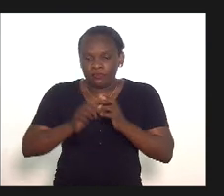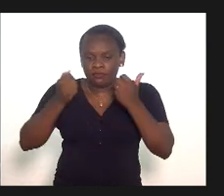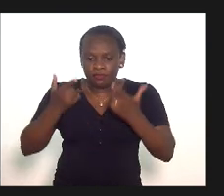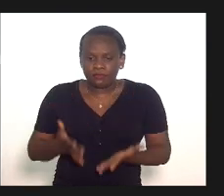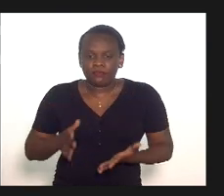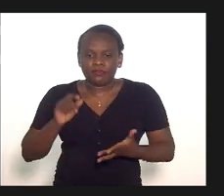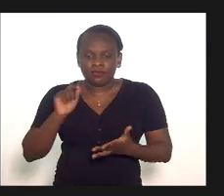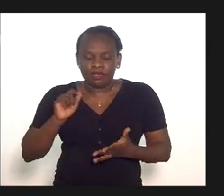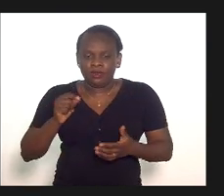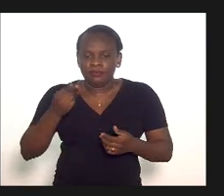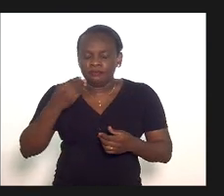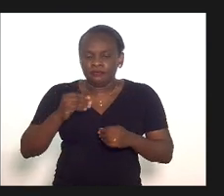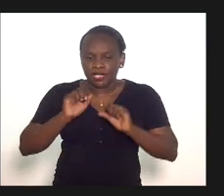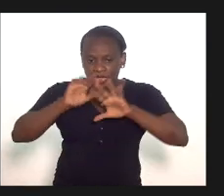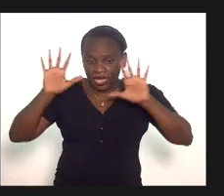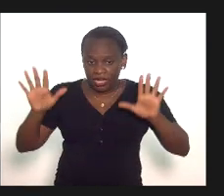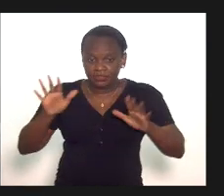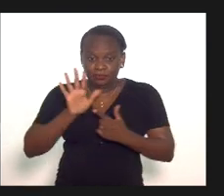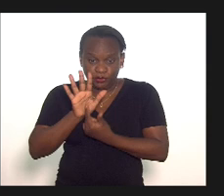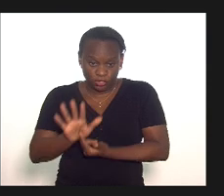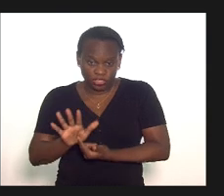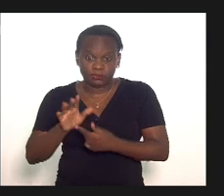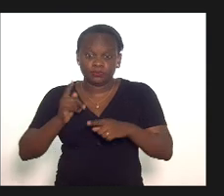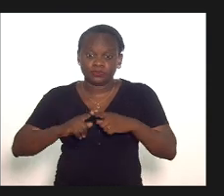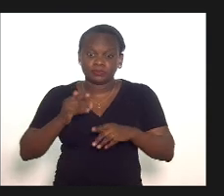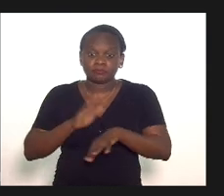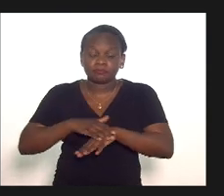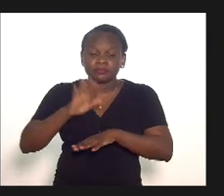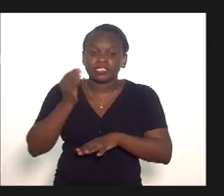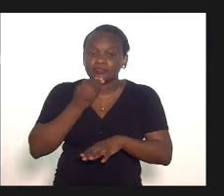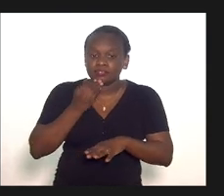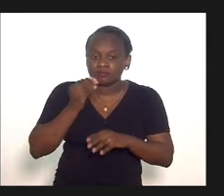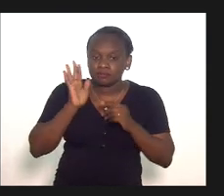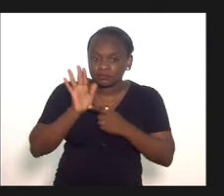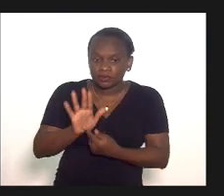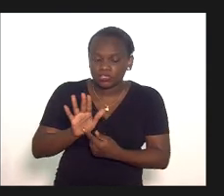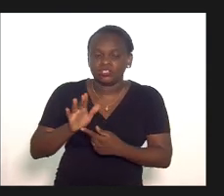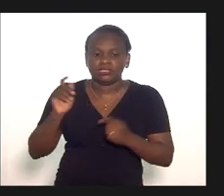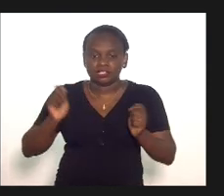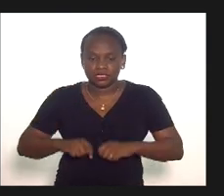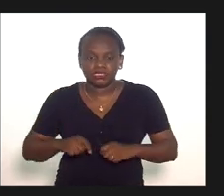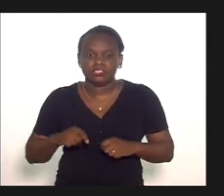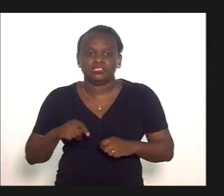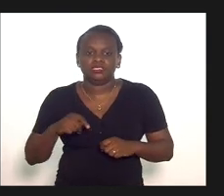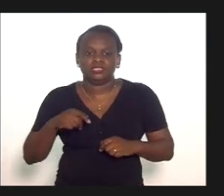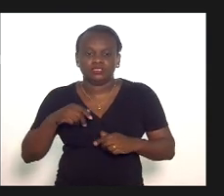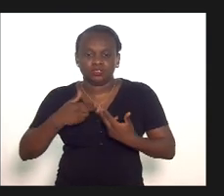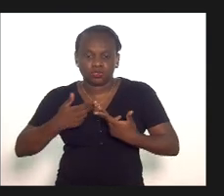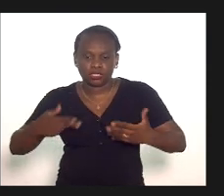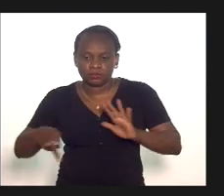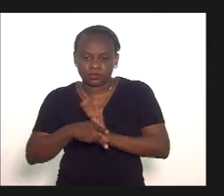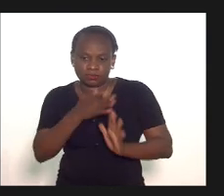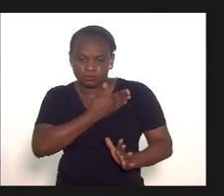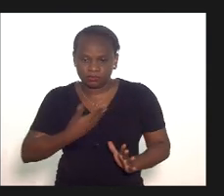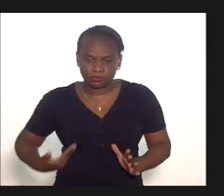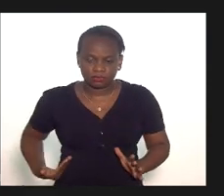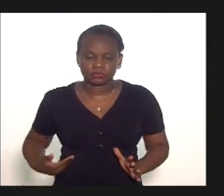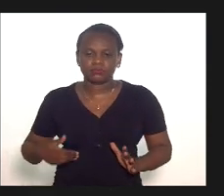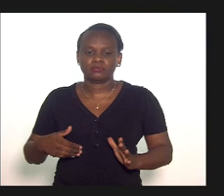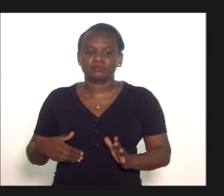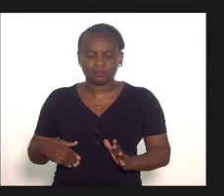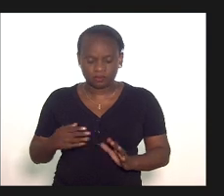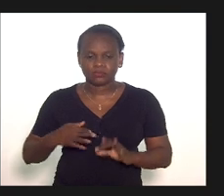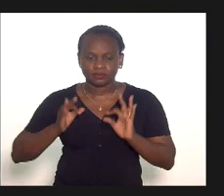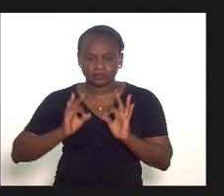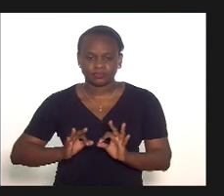com relação a transparência que quanto mais transparência nós pudermos dar a máquina pública eu tenho